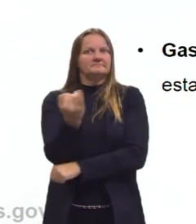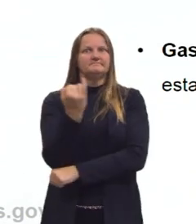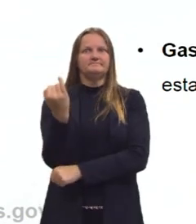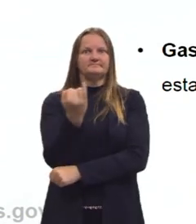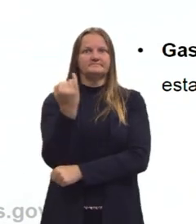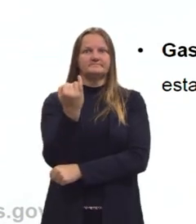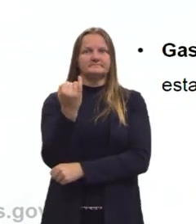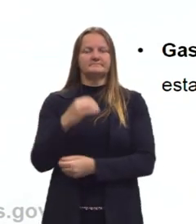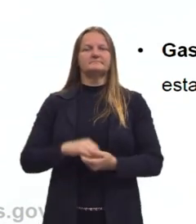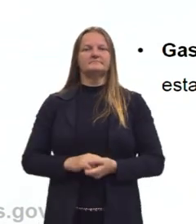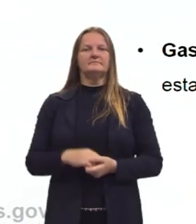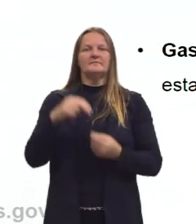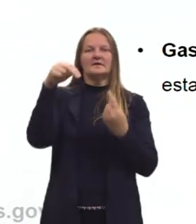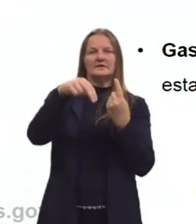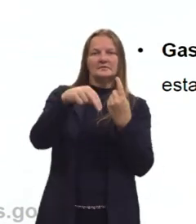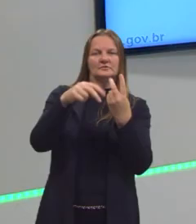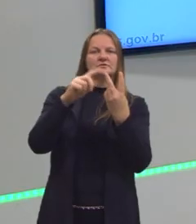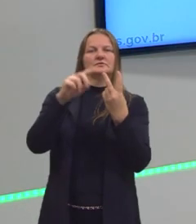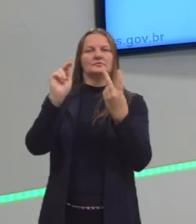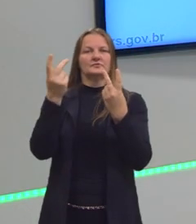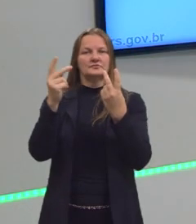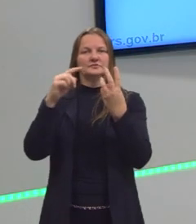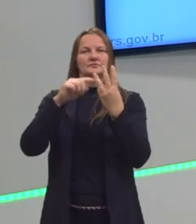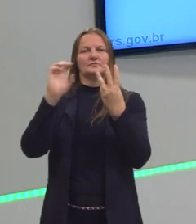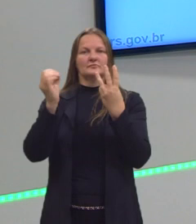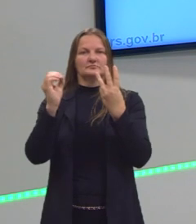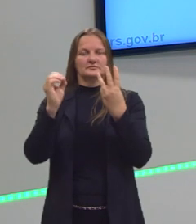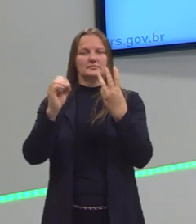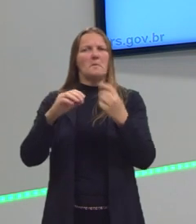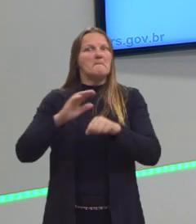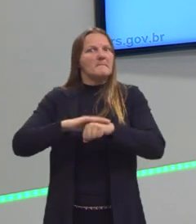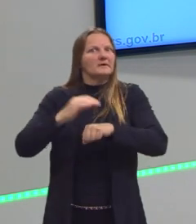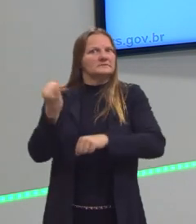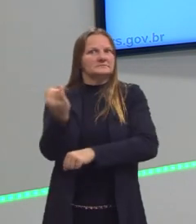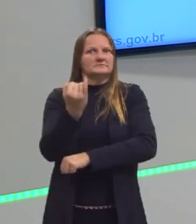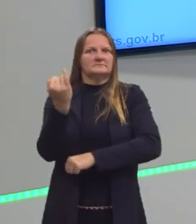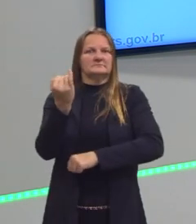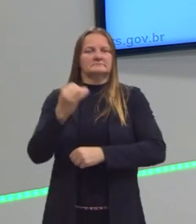majoritários da composição do ar são esses três elementos.